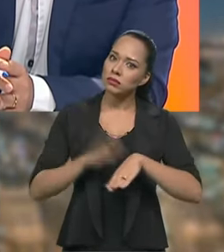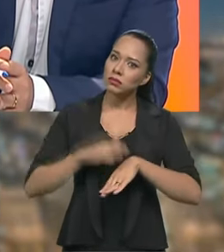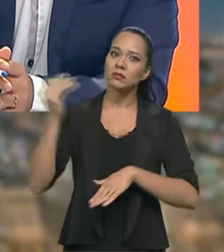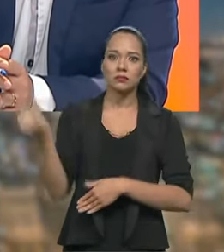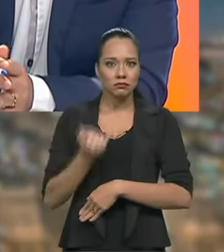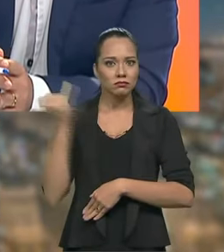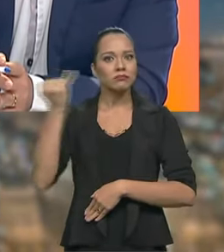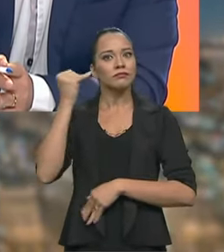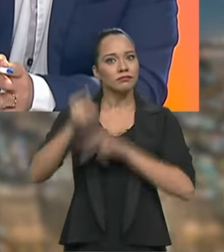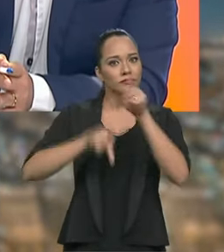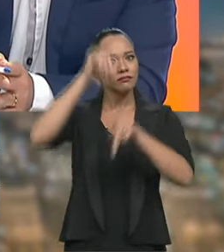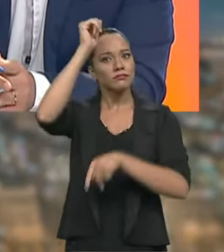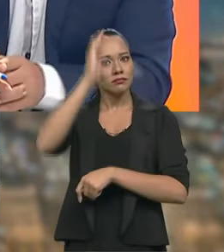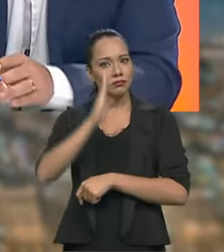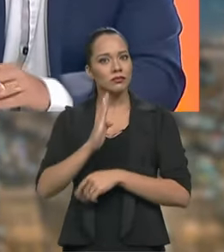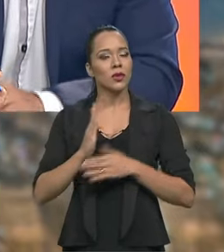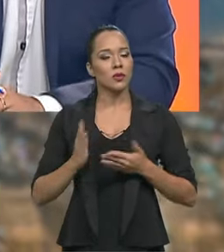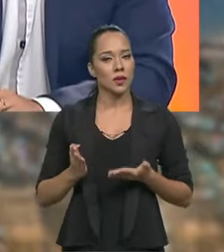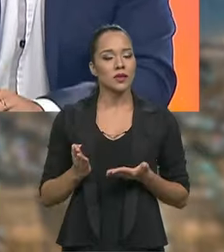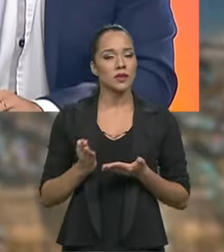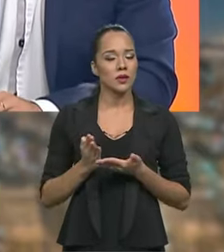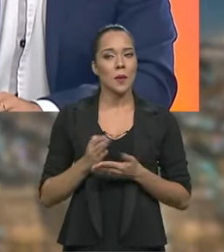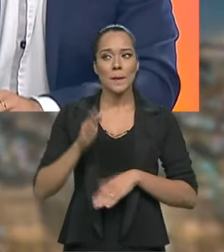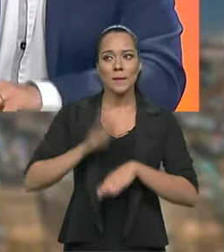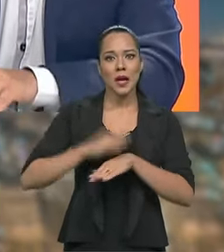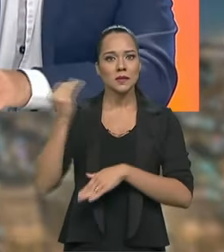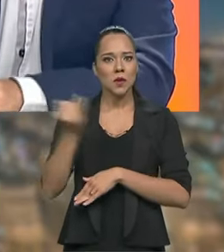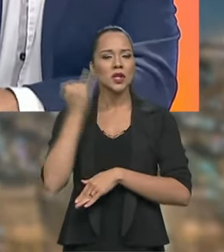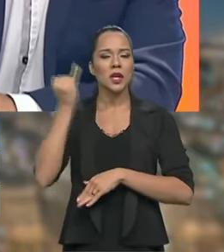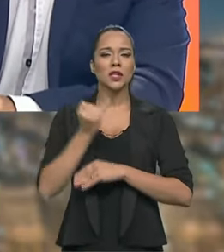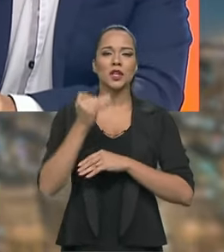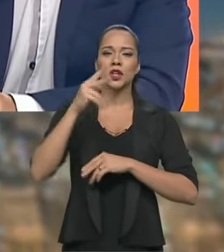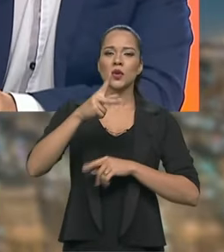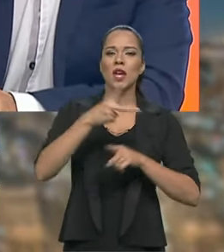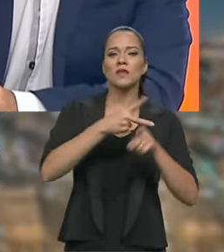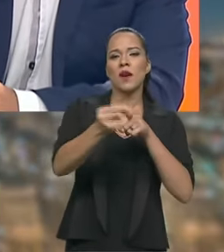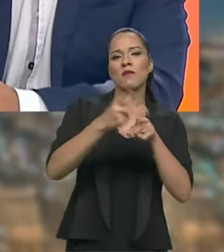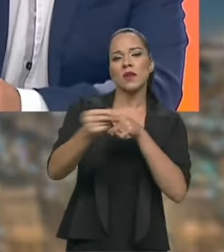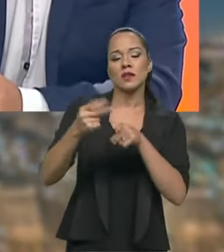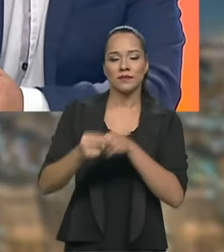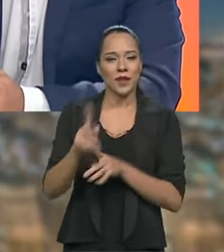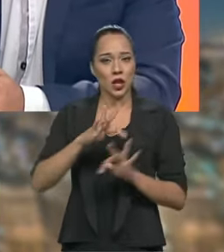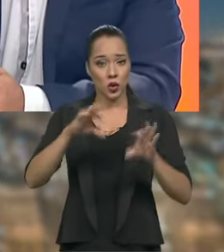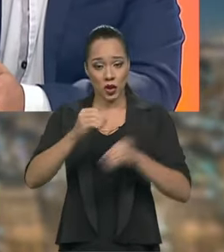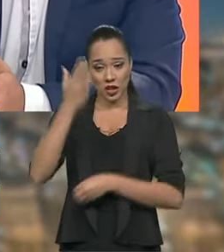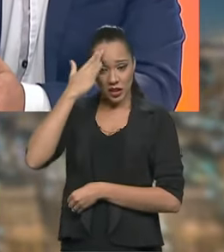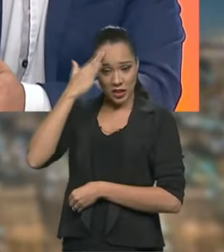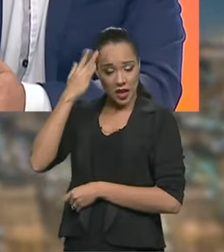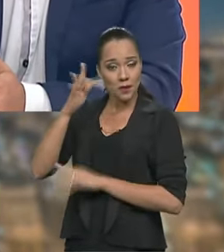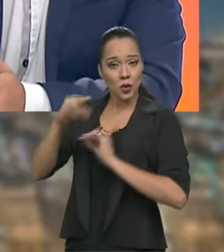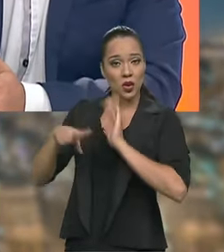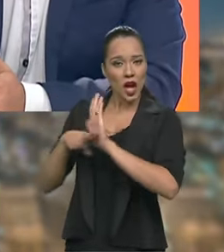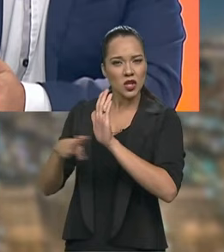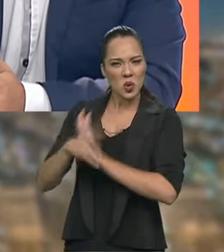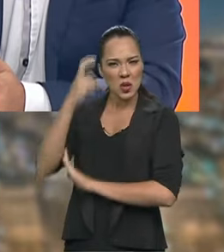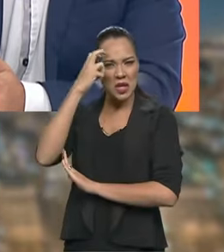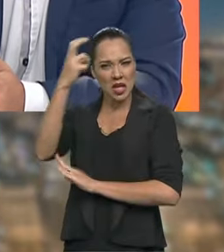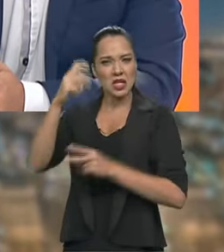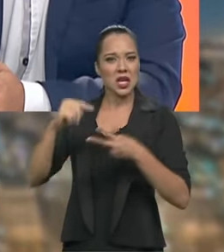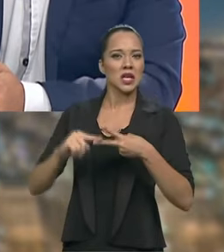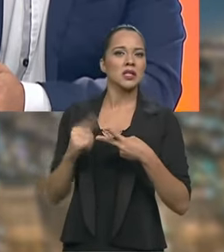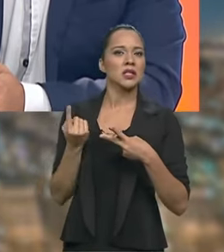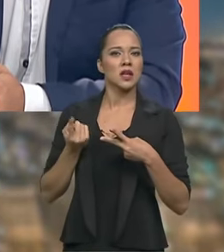para o Brasil do que os títulos que ele conquistou. Tudo que a gente sabe dele, toda a contribuição, inteligência,